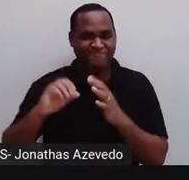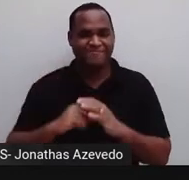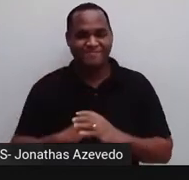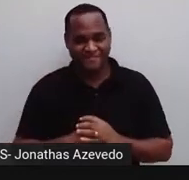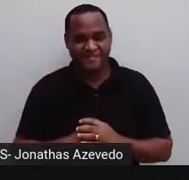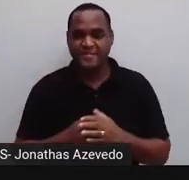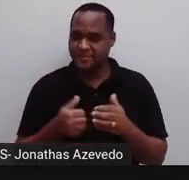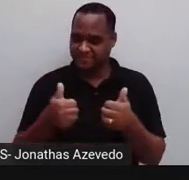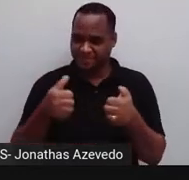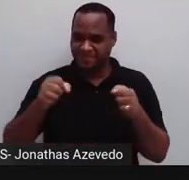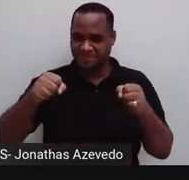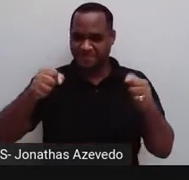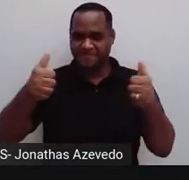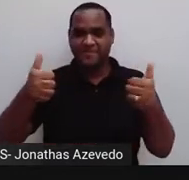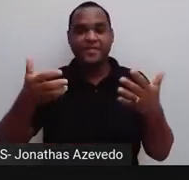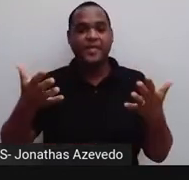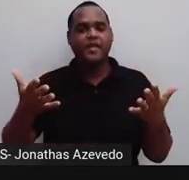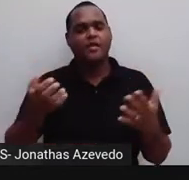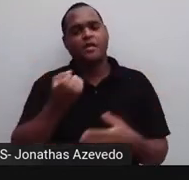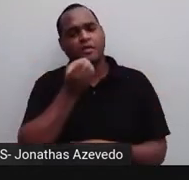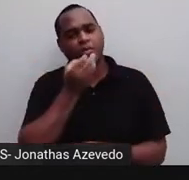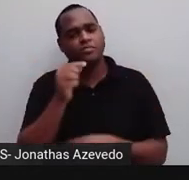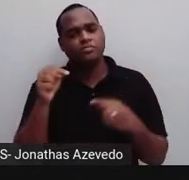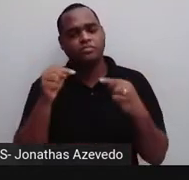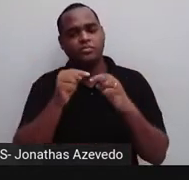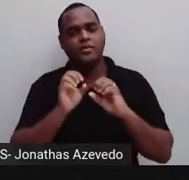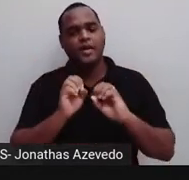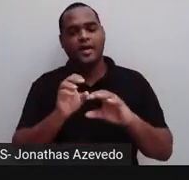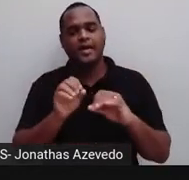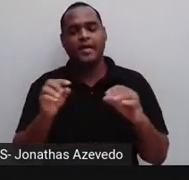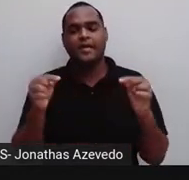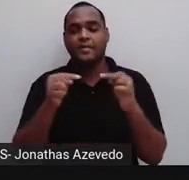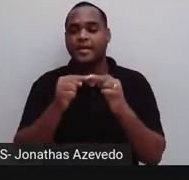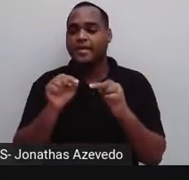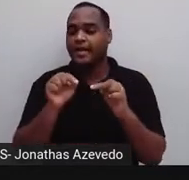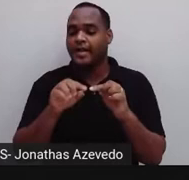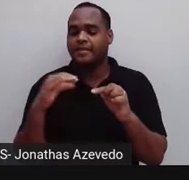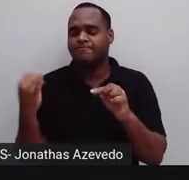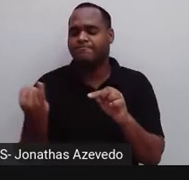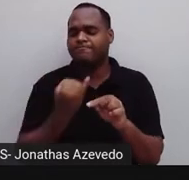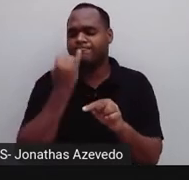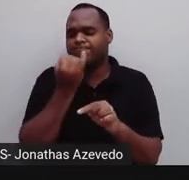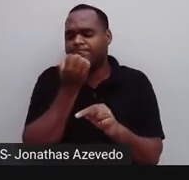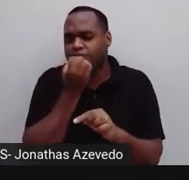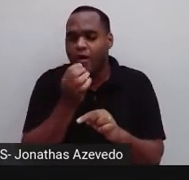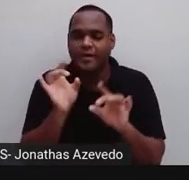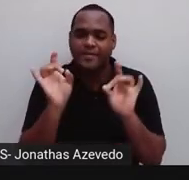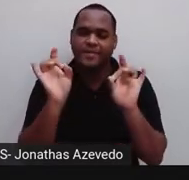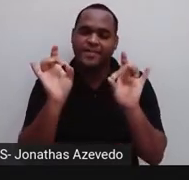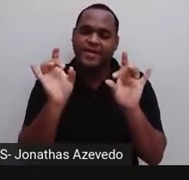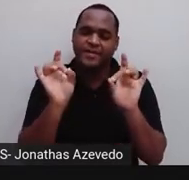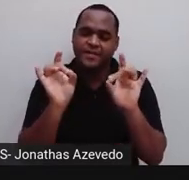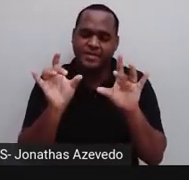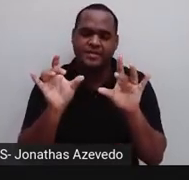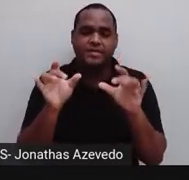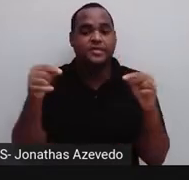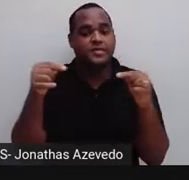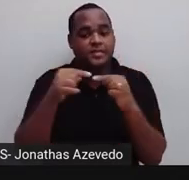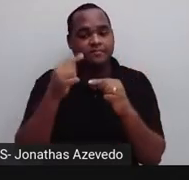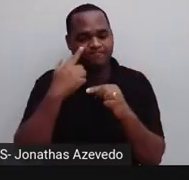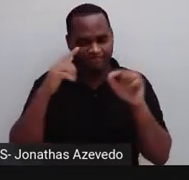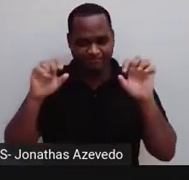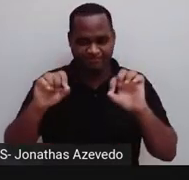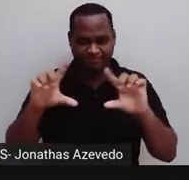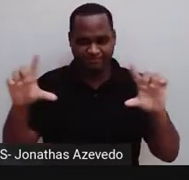aí! Bom, essa aula é uma aula muito especial, tá? E ali na tela